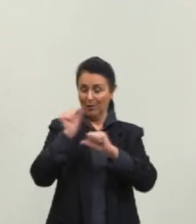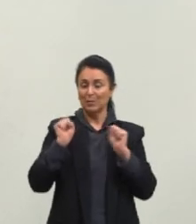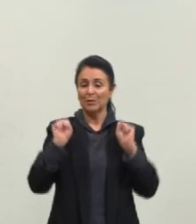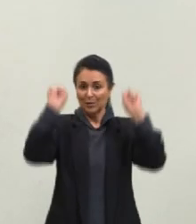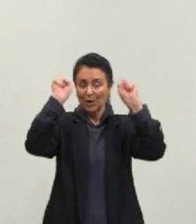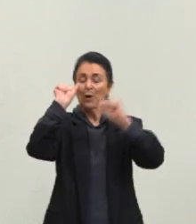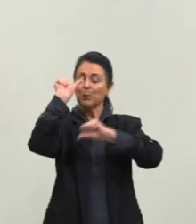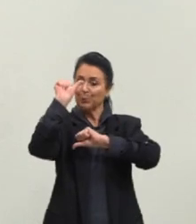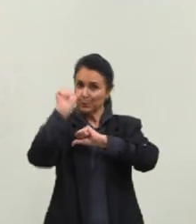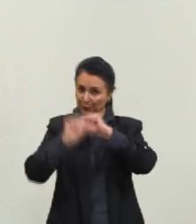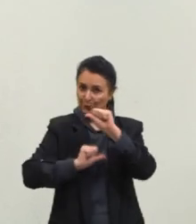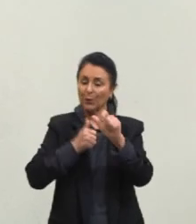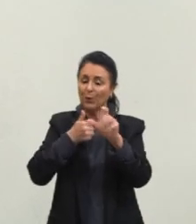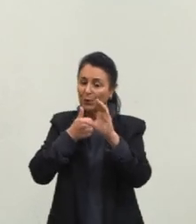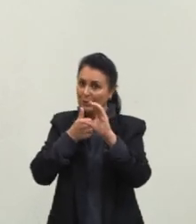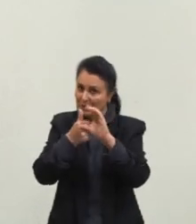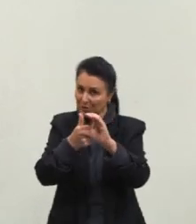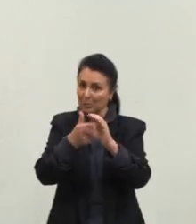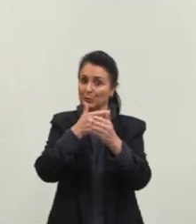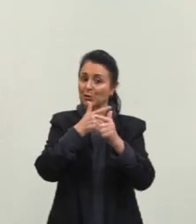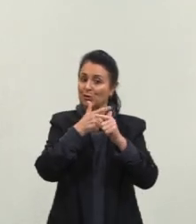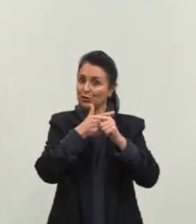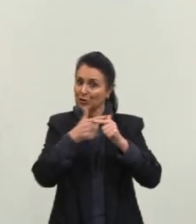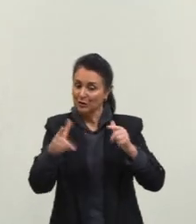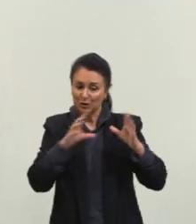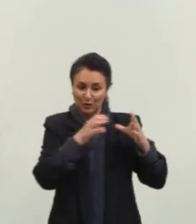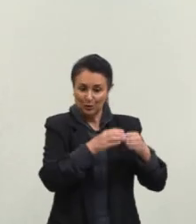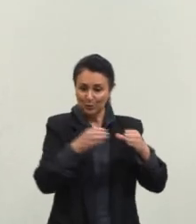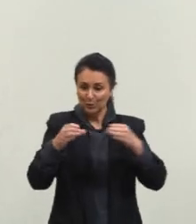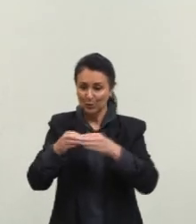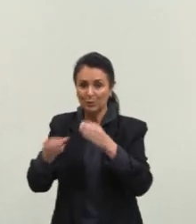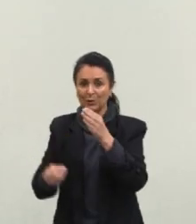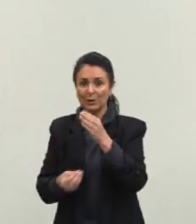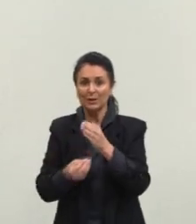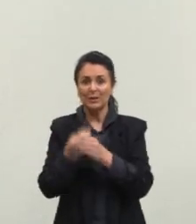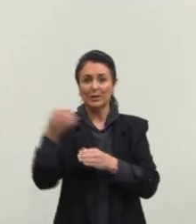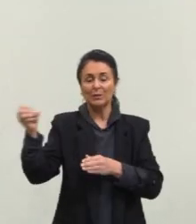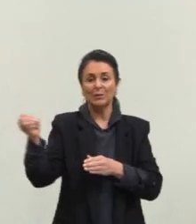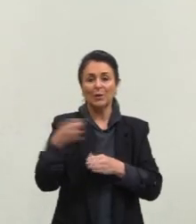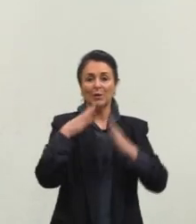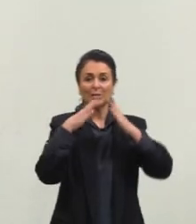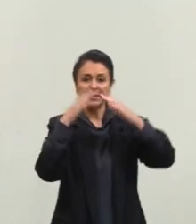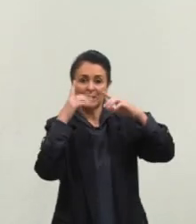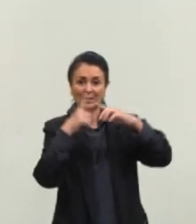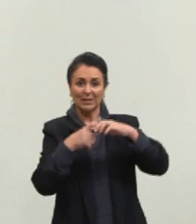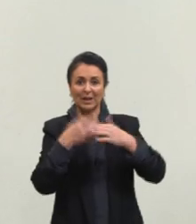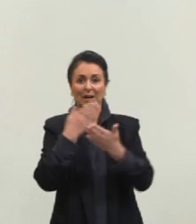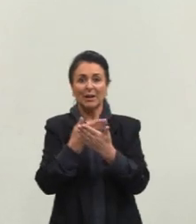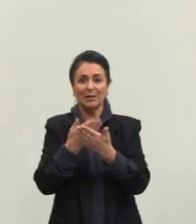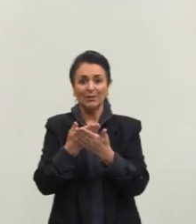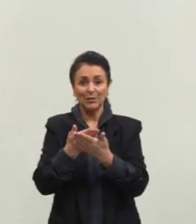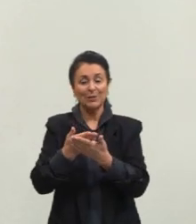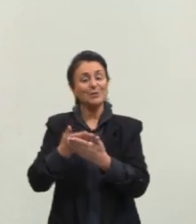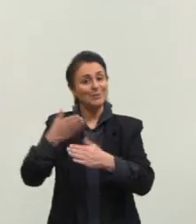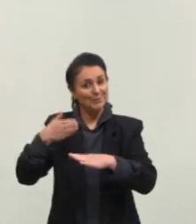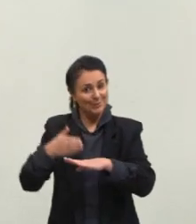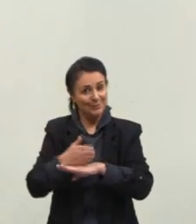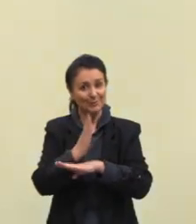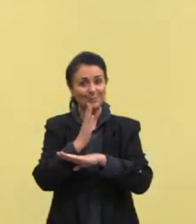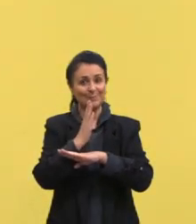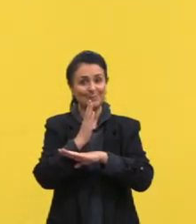dividindo ele e criando novas igrejas. Tá bom? É isso na nossa aula de hoje e partiu passar?